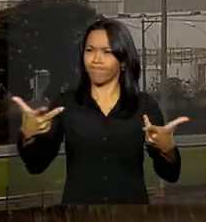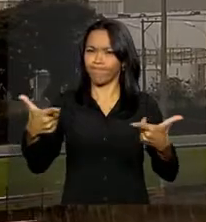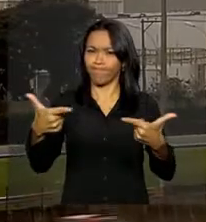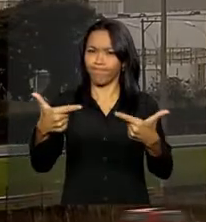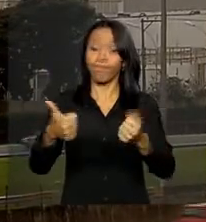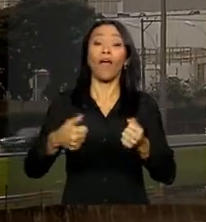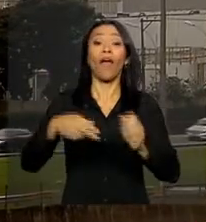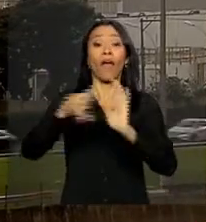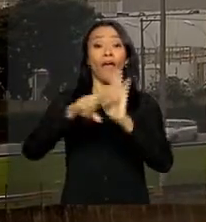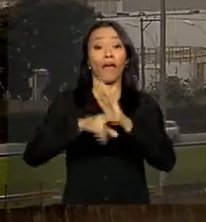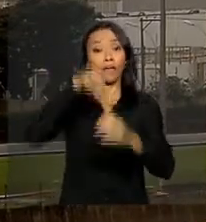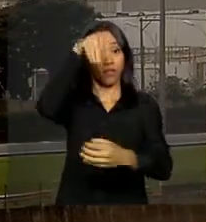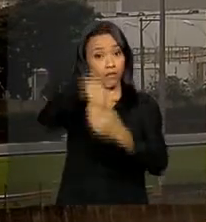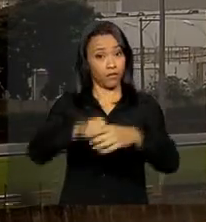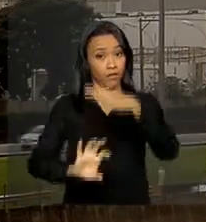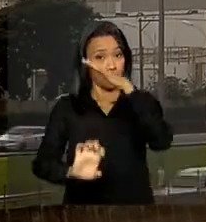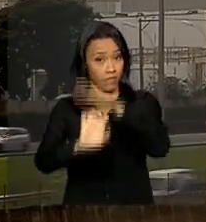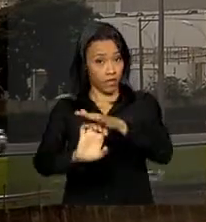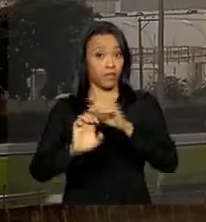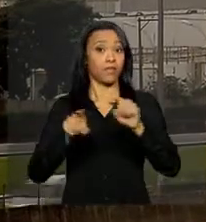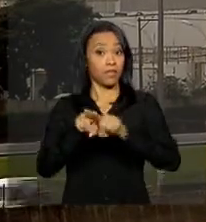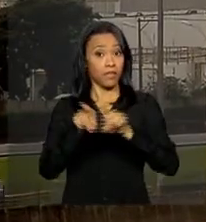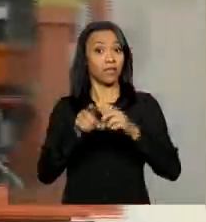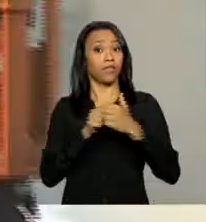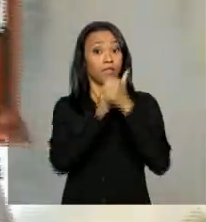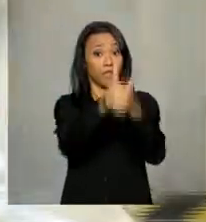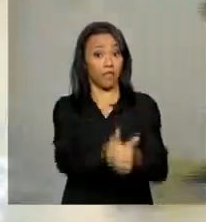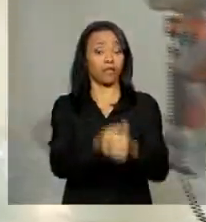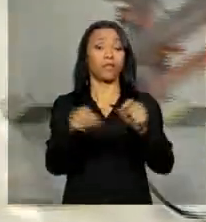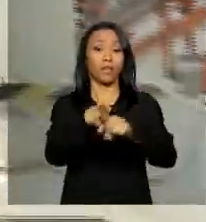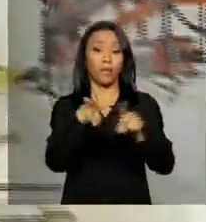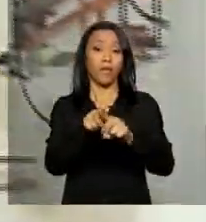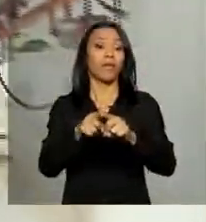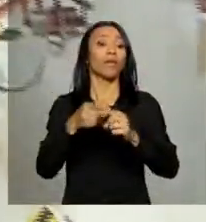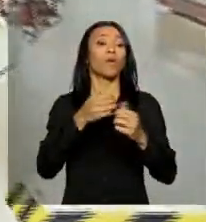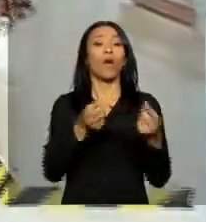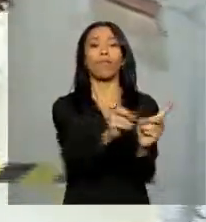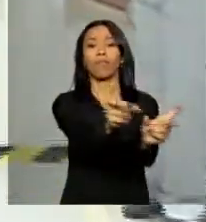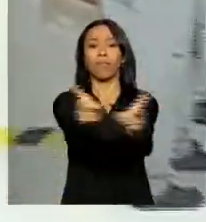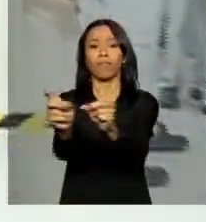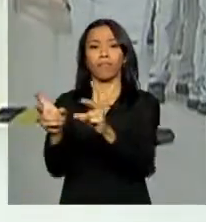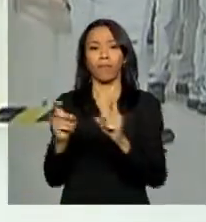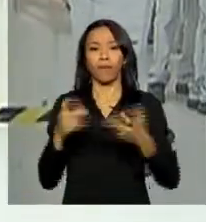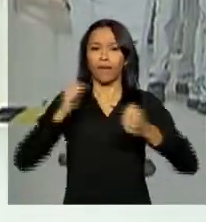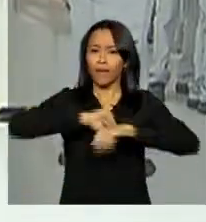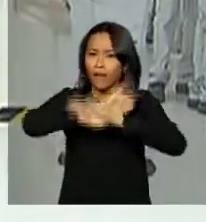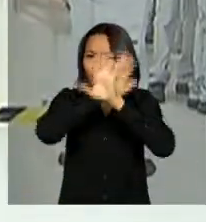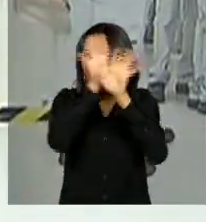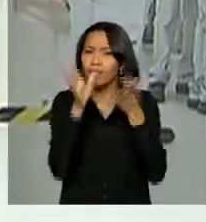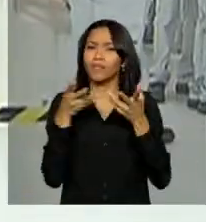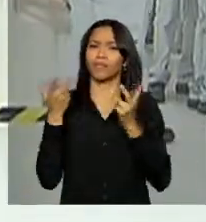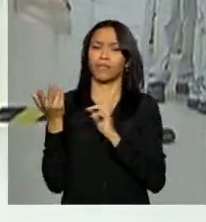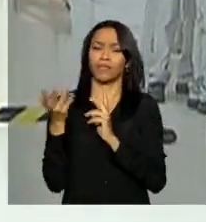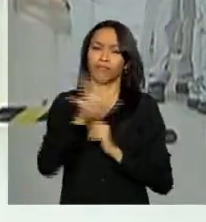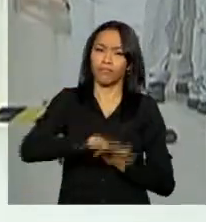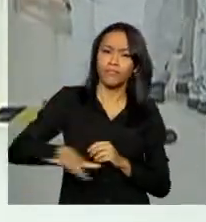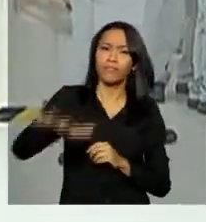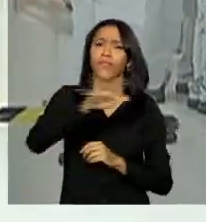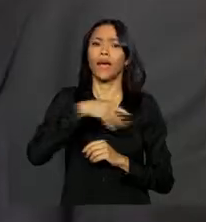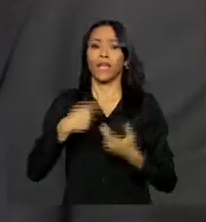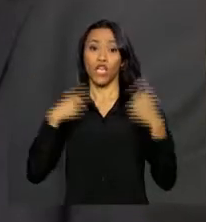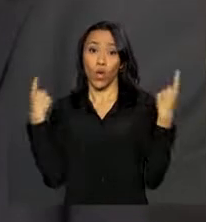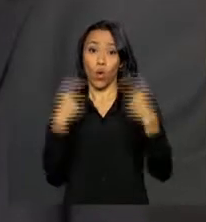internos da companhia e das normas do mercado. São práticas que também revelam transparência nos negócios e combate à